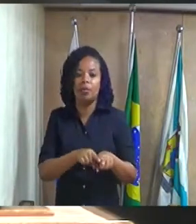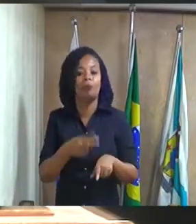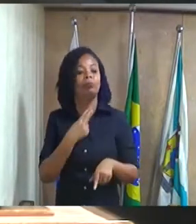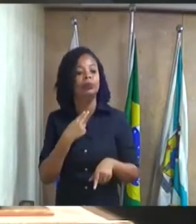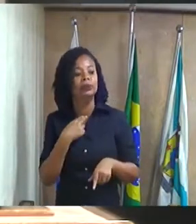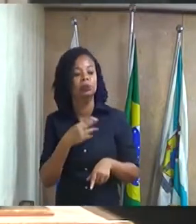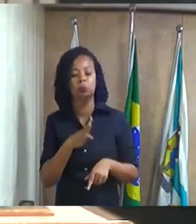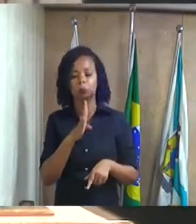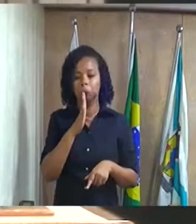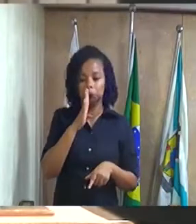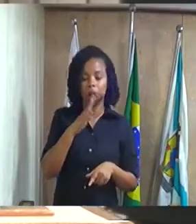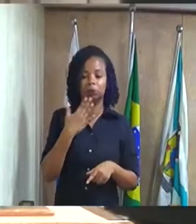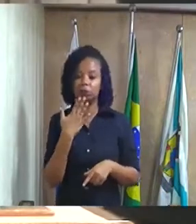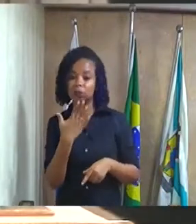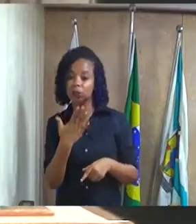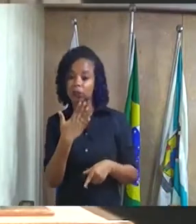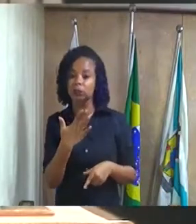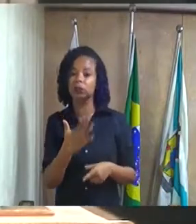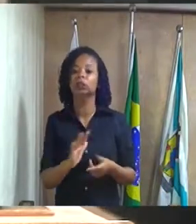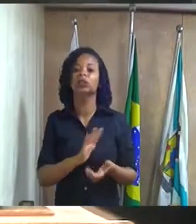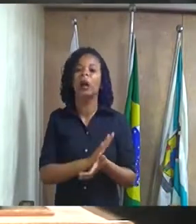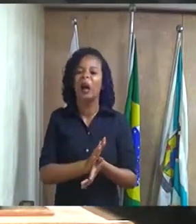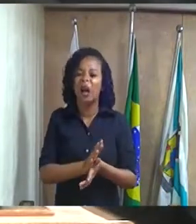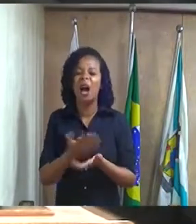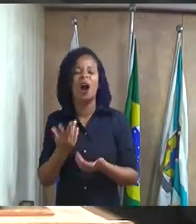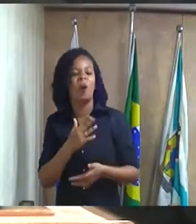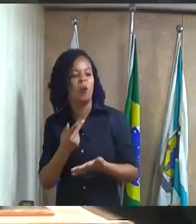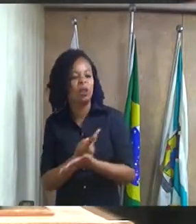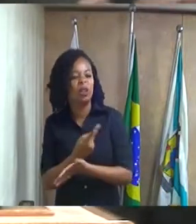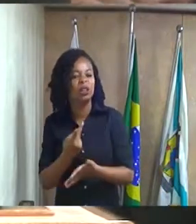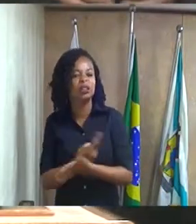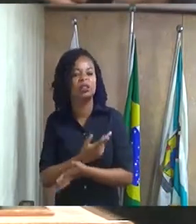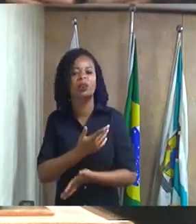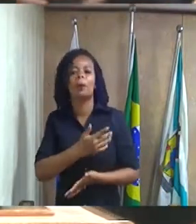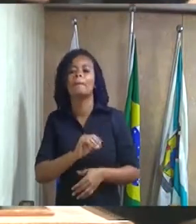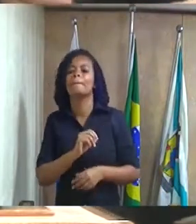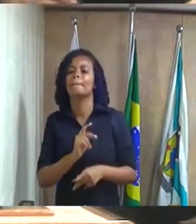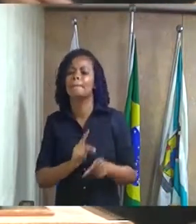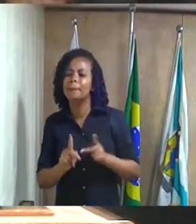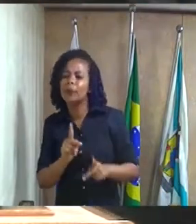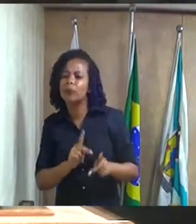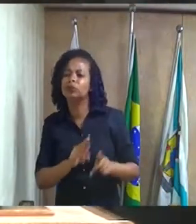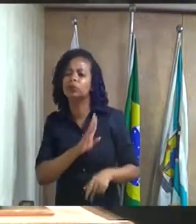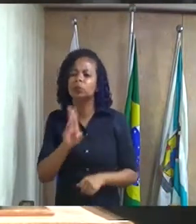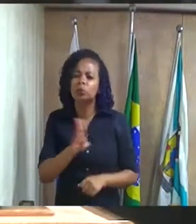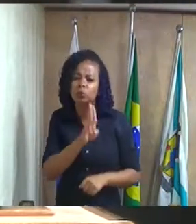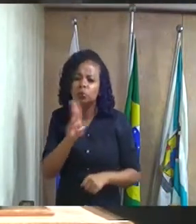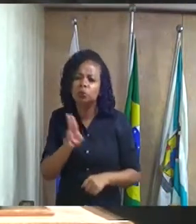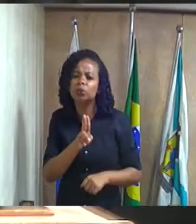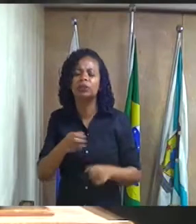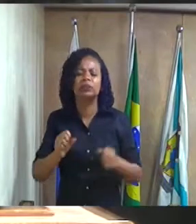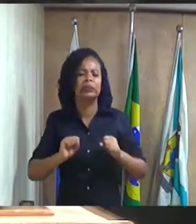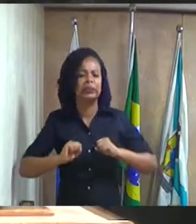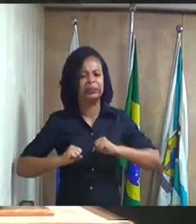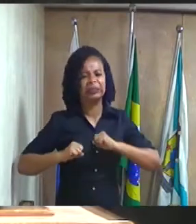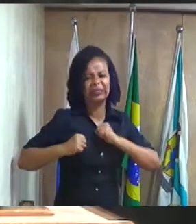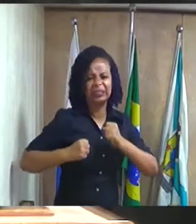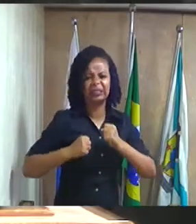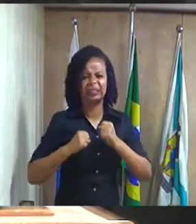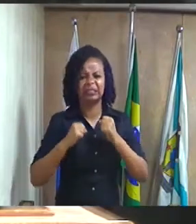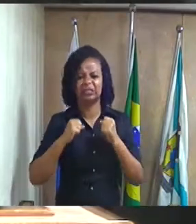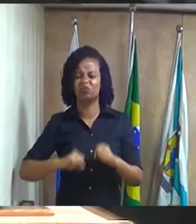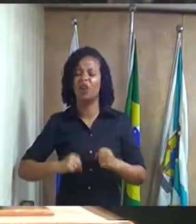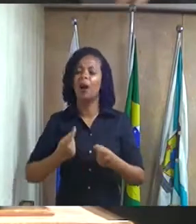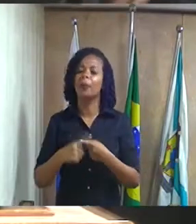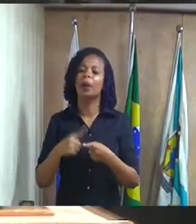covardias que acontecem com o usuário que muito sacrifício constitui o seu bem e desde o momento que hoje